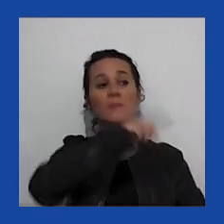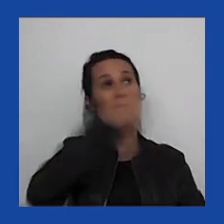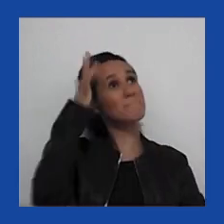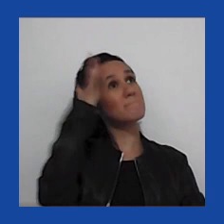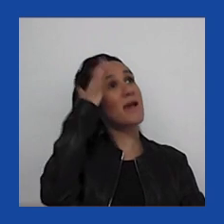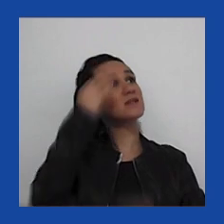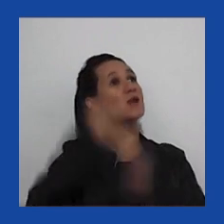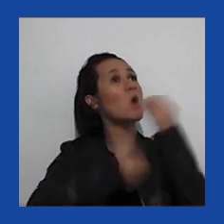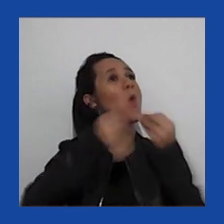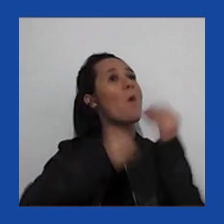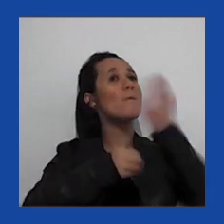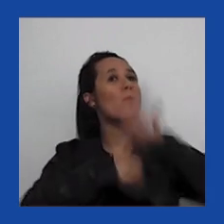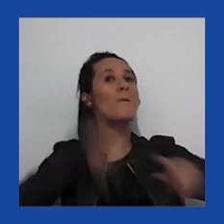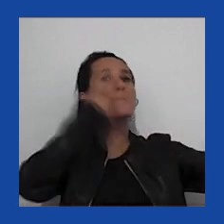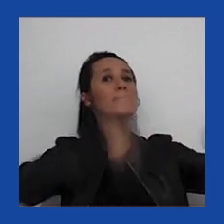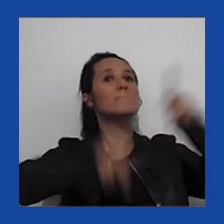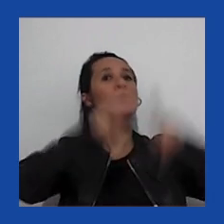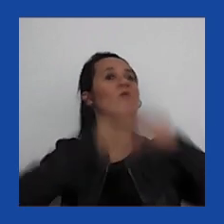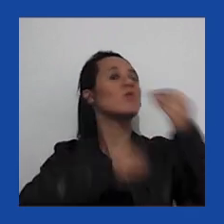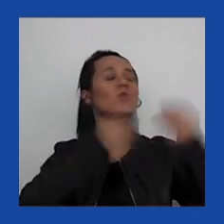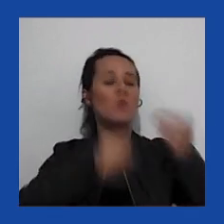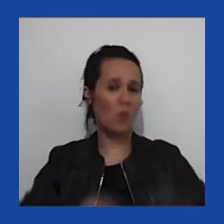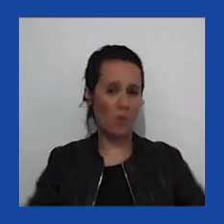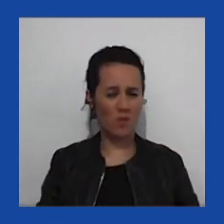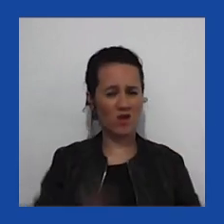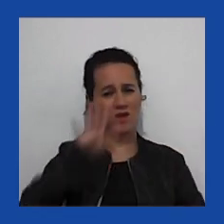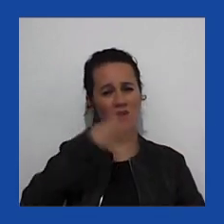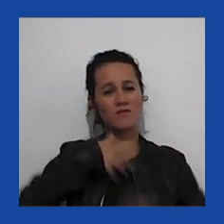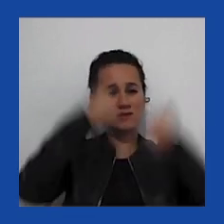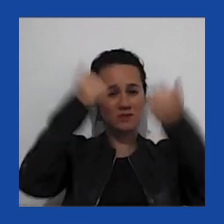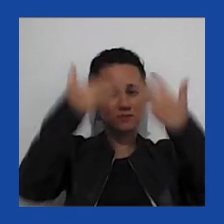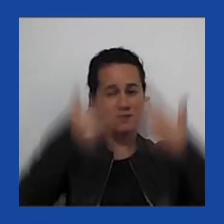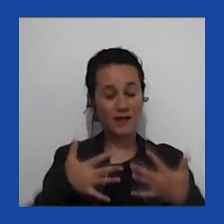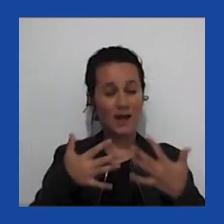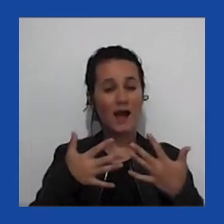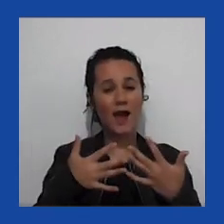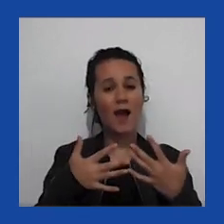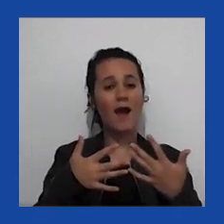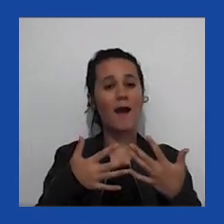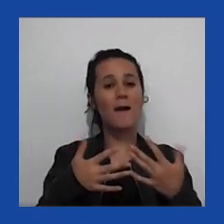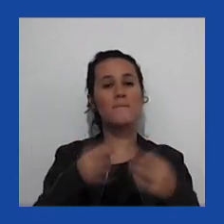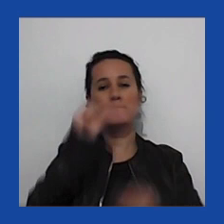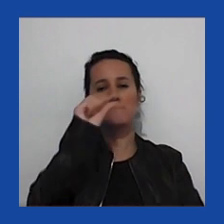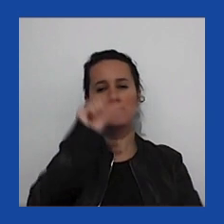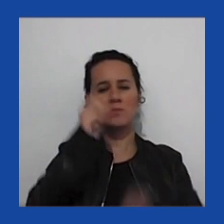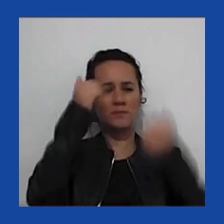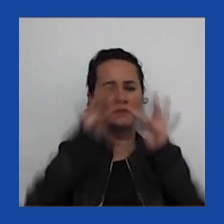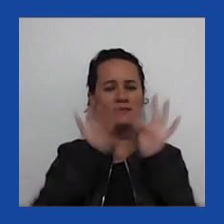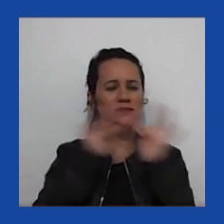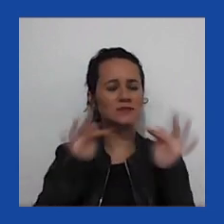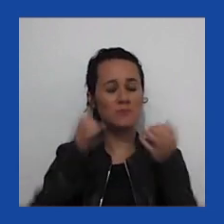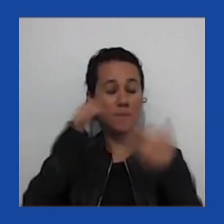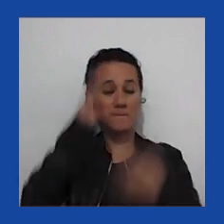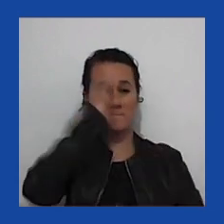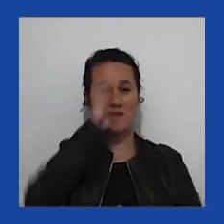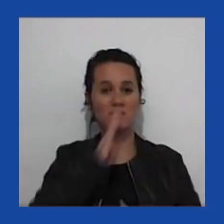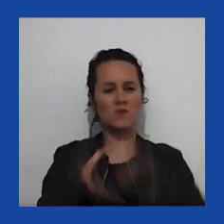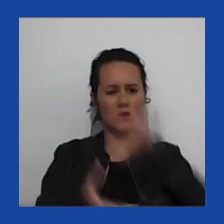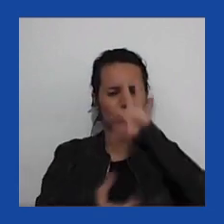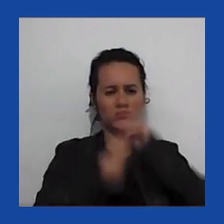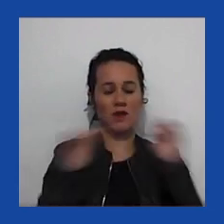nação. Eu vou tentar tocar brevemente nesses pontos e falar brevemente sobre o Brasil e concluir.